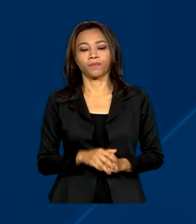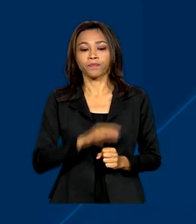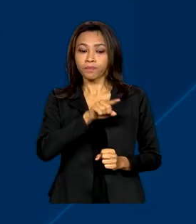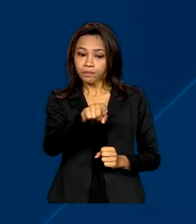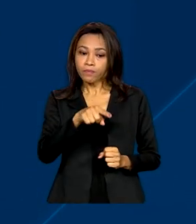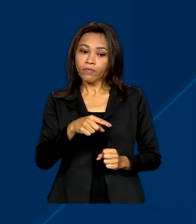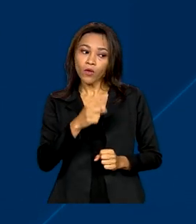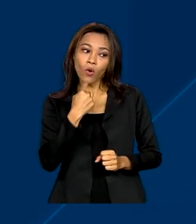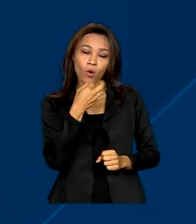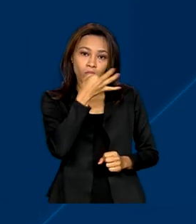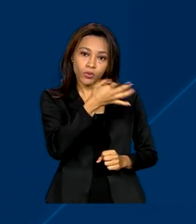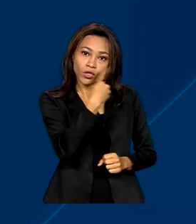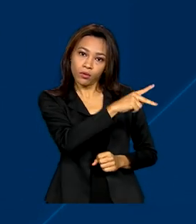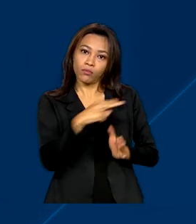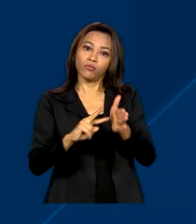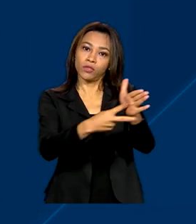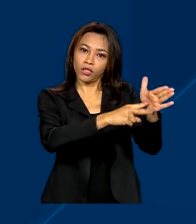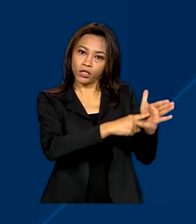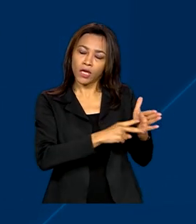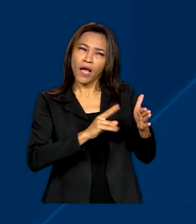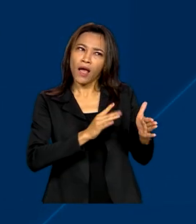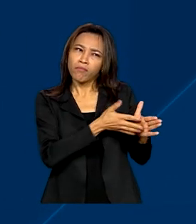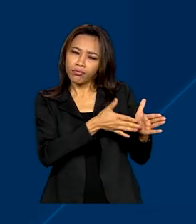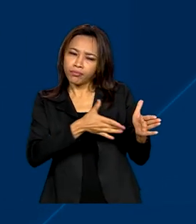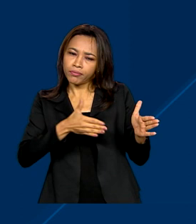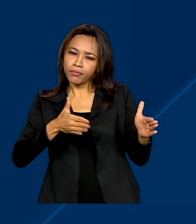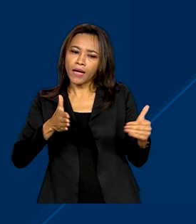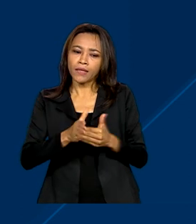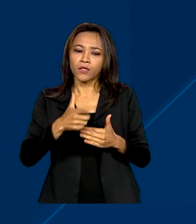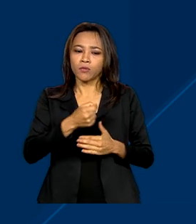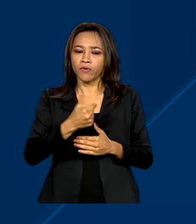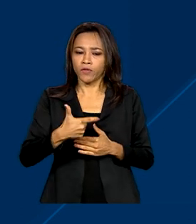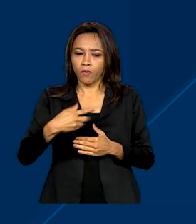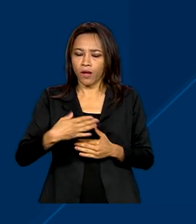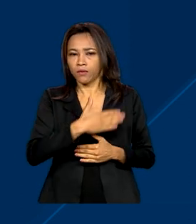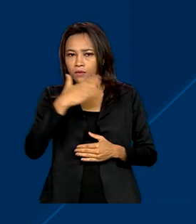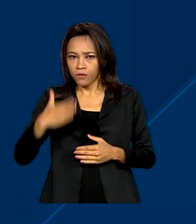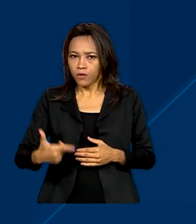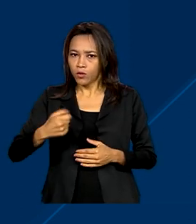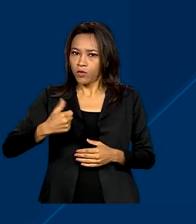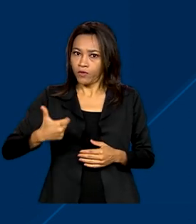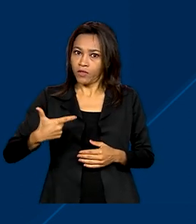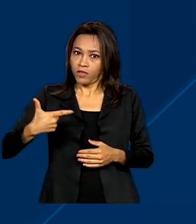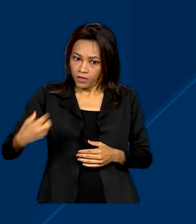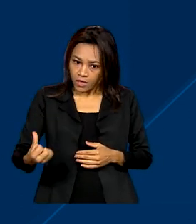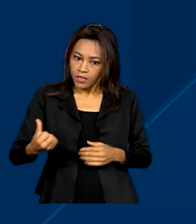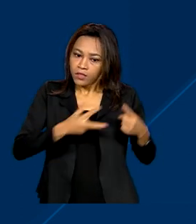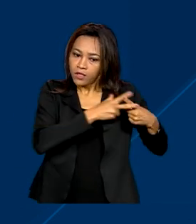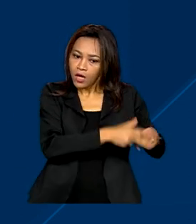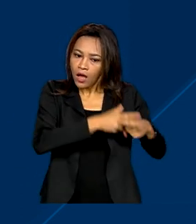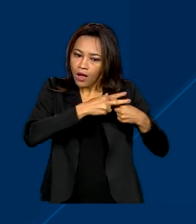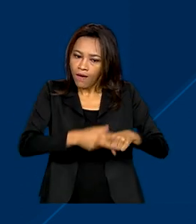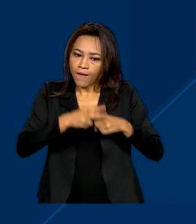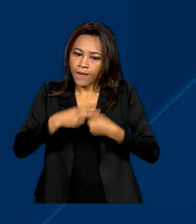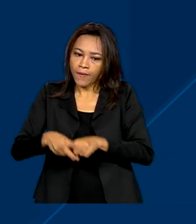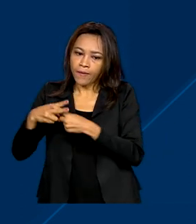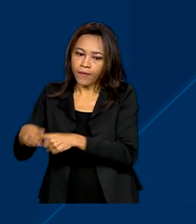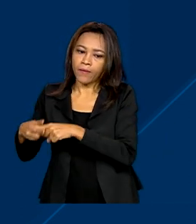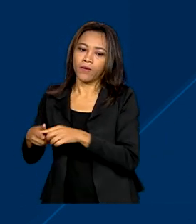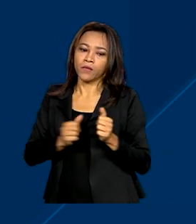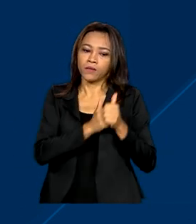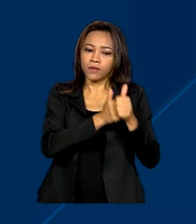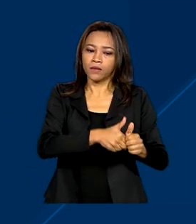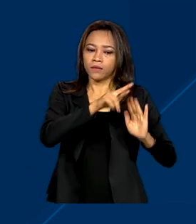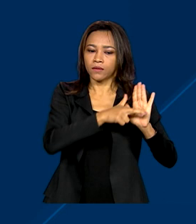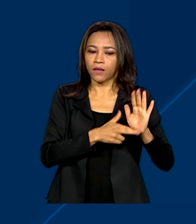sindicalistas é que, de 2024 a 2026, o salário mínimo seja reajustado com um índice fixo de 2